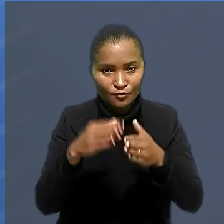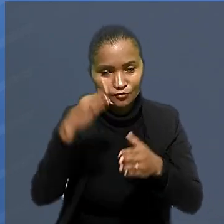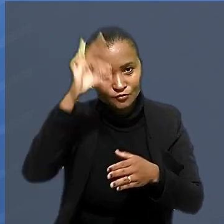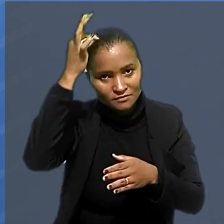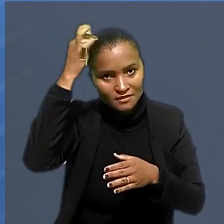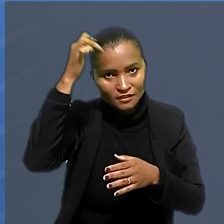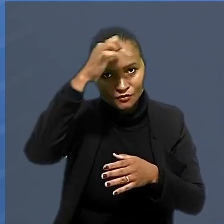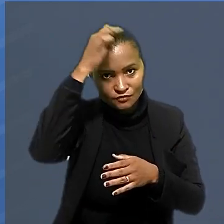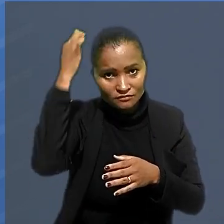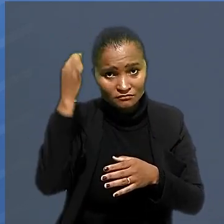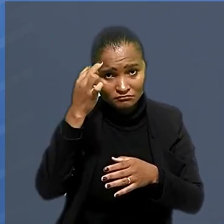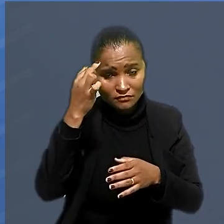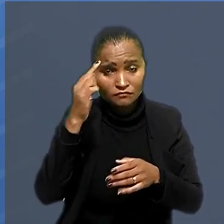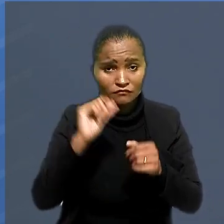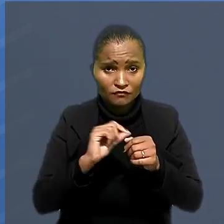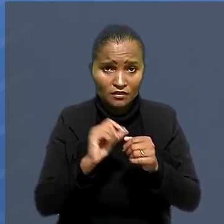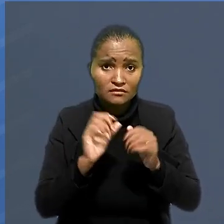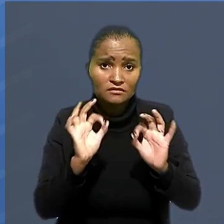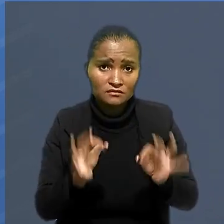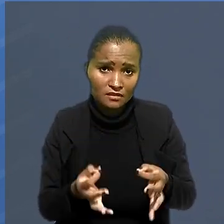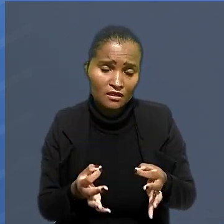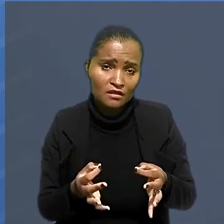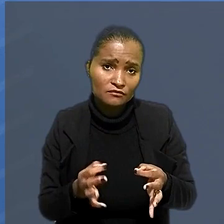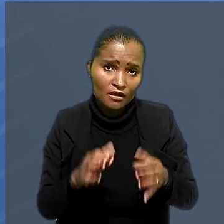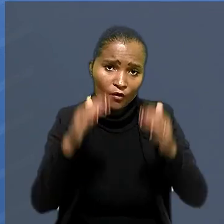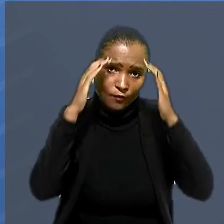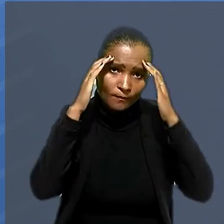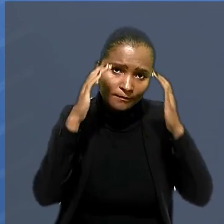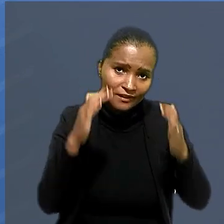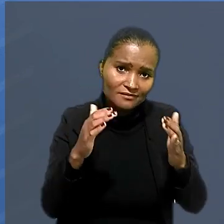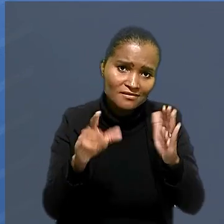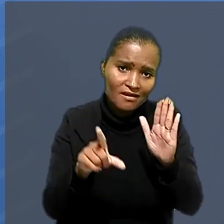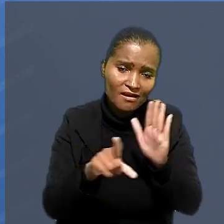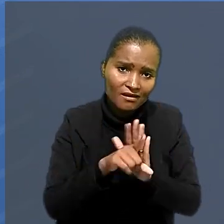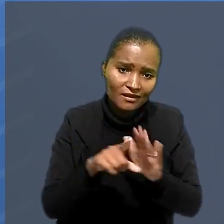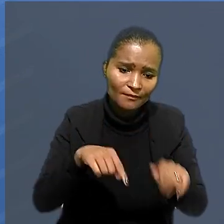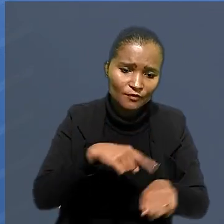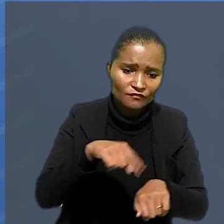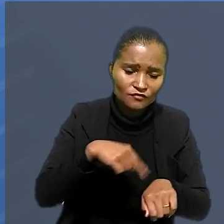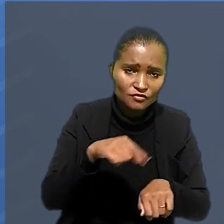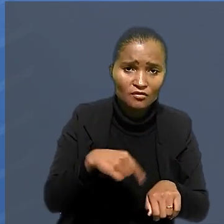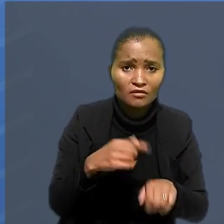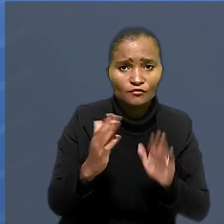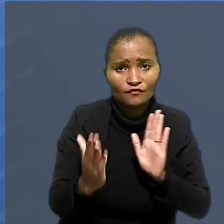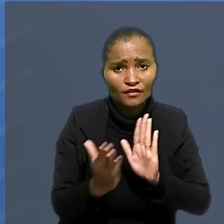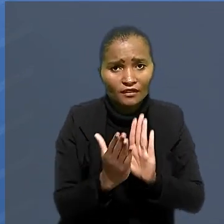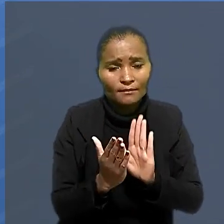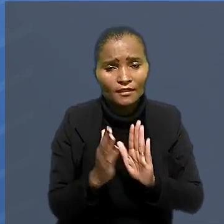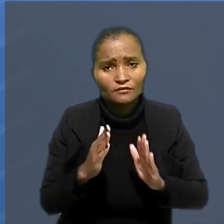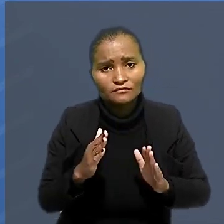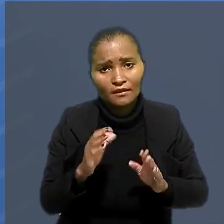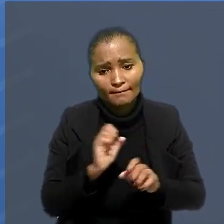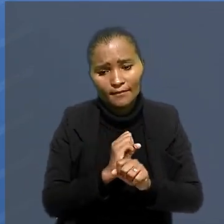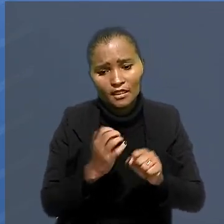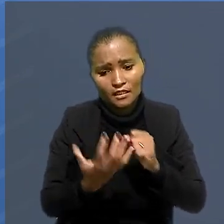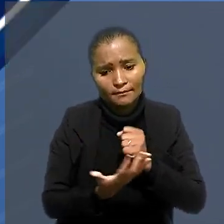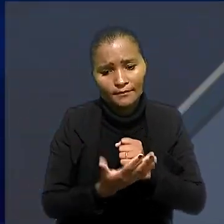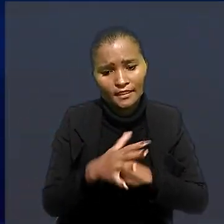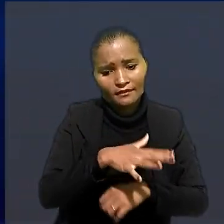agiu corretamente ao seguir as determinações da medida provisória que tratou do enfrentamento da pandemia no setor portuário.